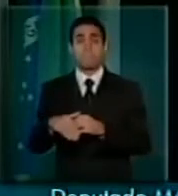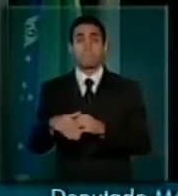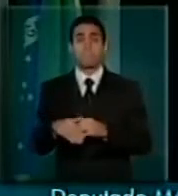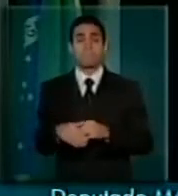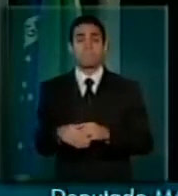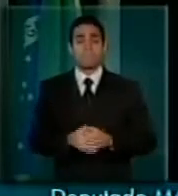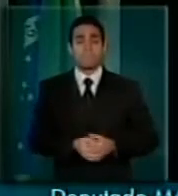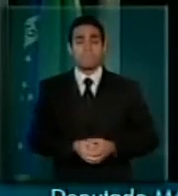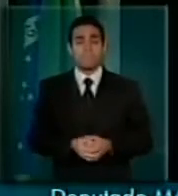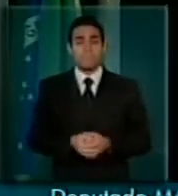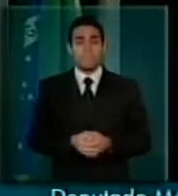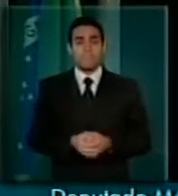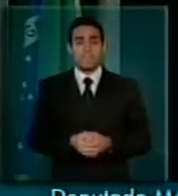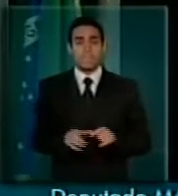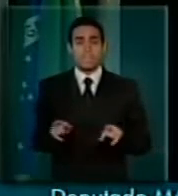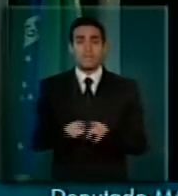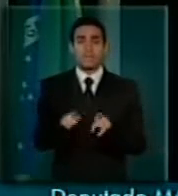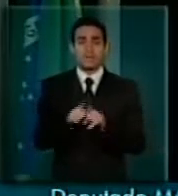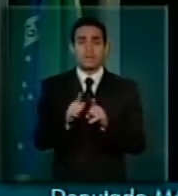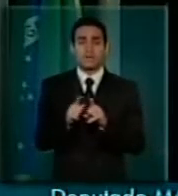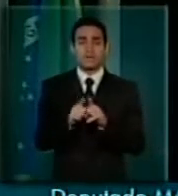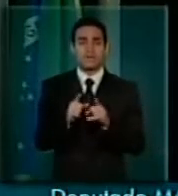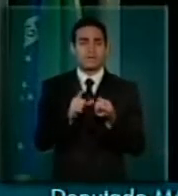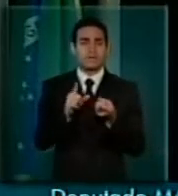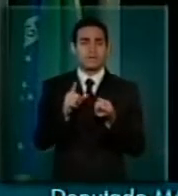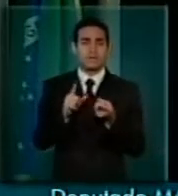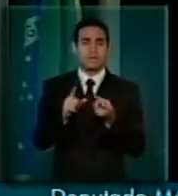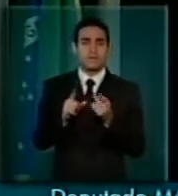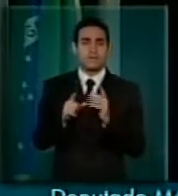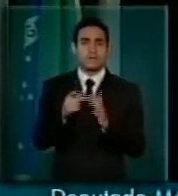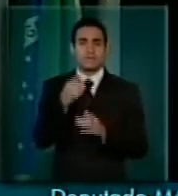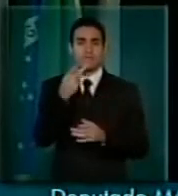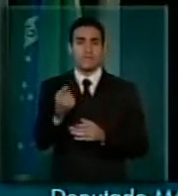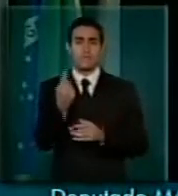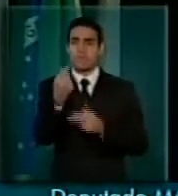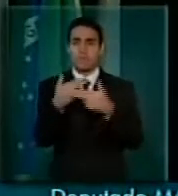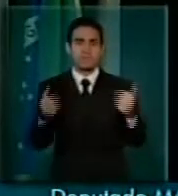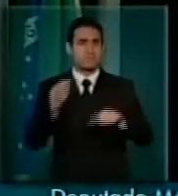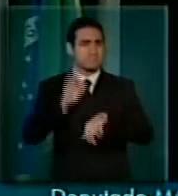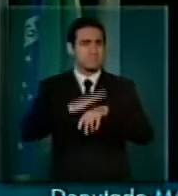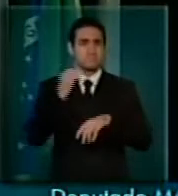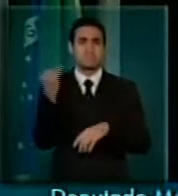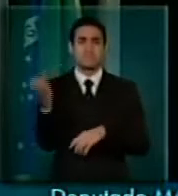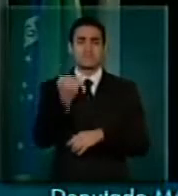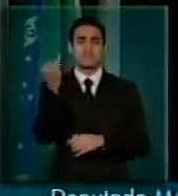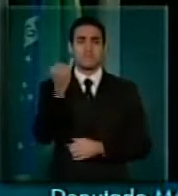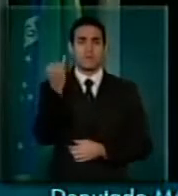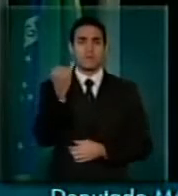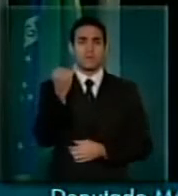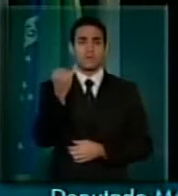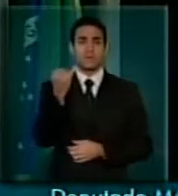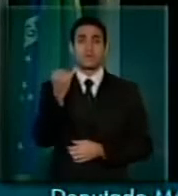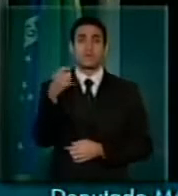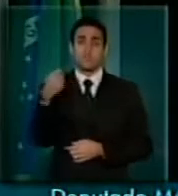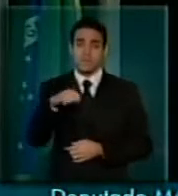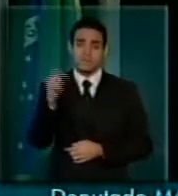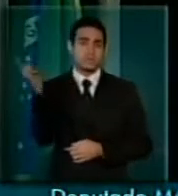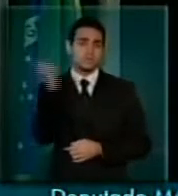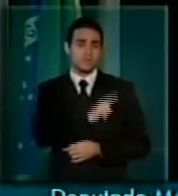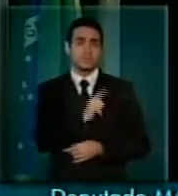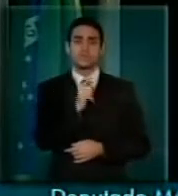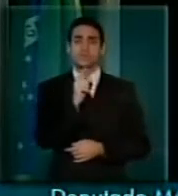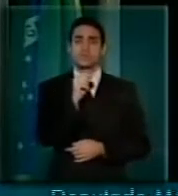questão colocada como fundamental de se alocar recursos